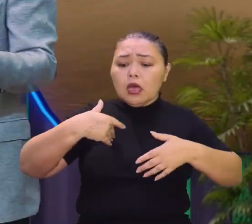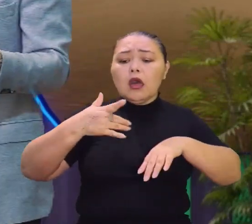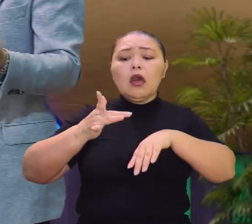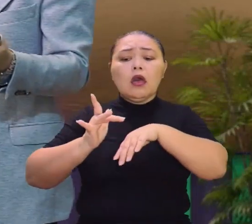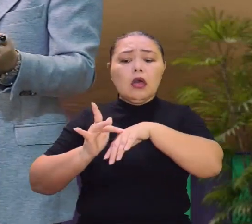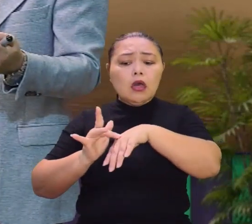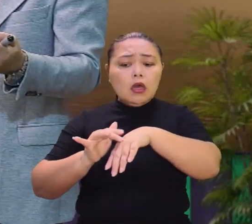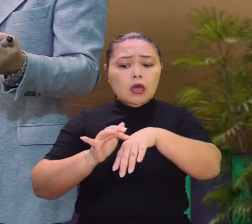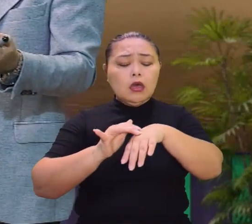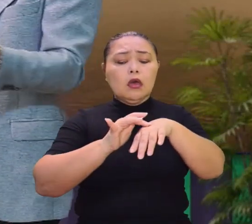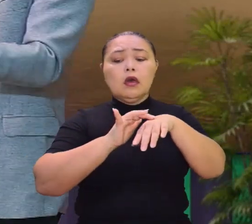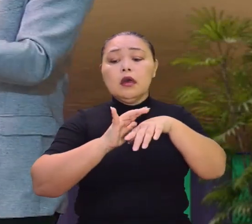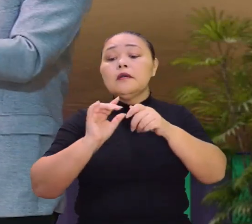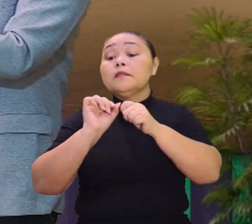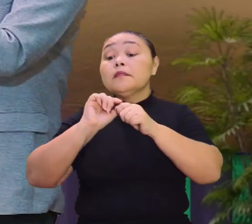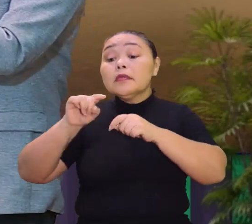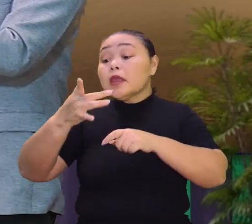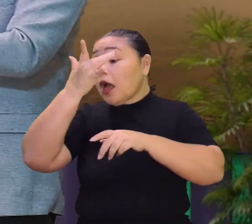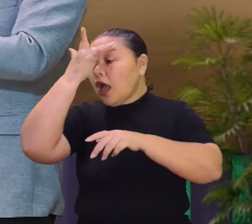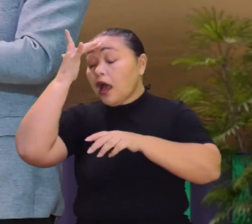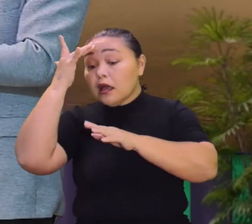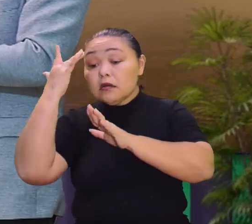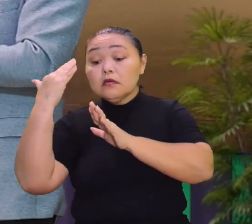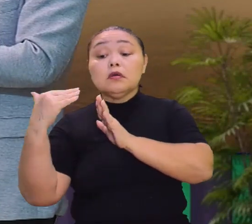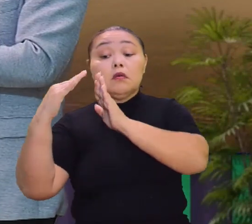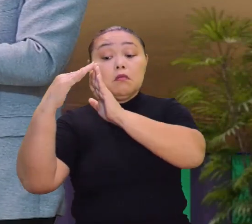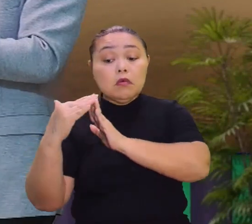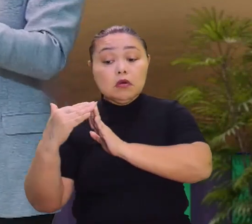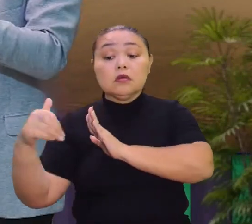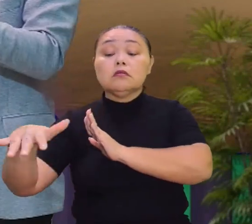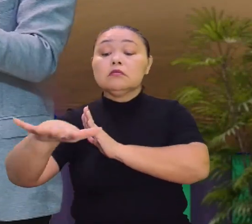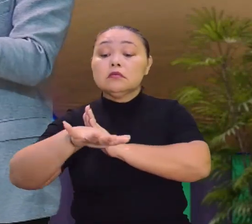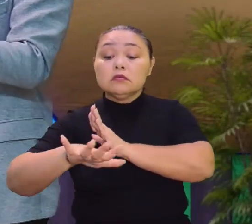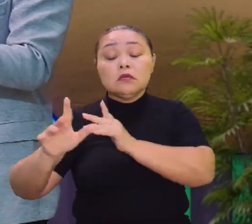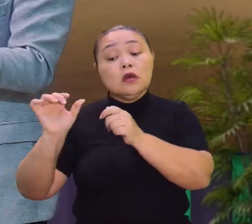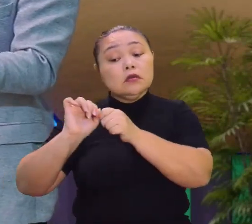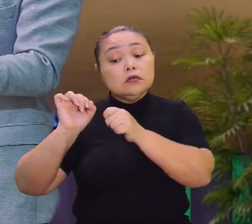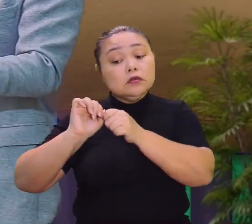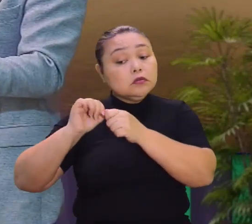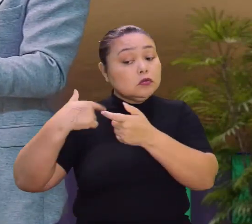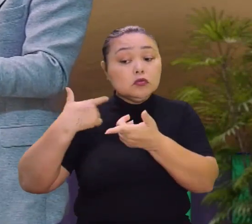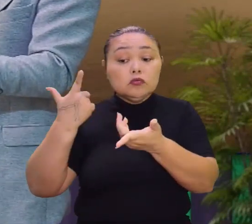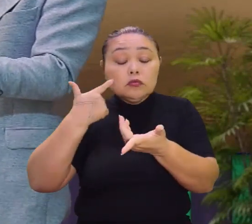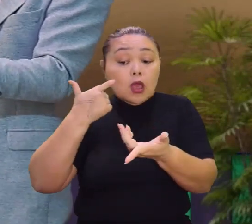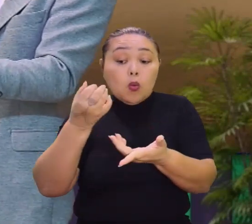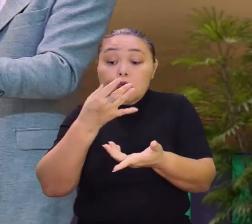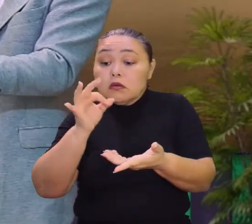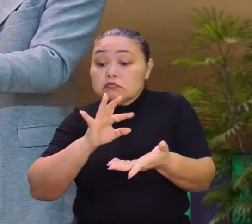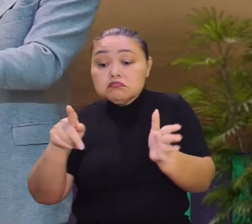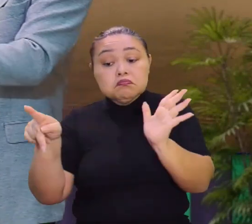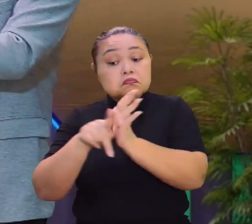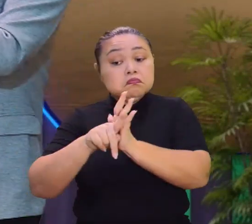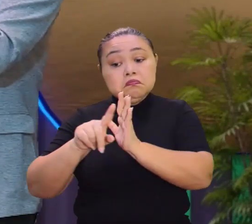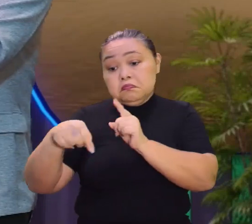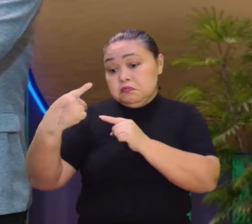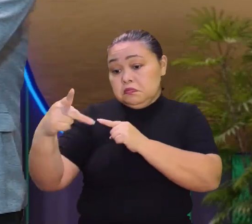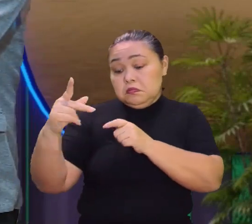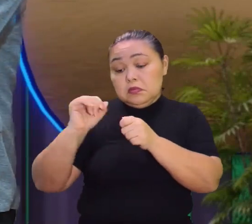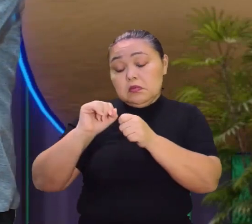aquelas pessoas daquela região ali não se beneficiaram daquele ouro. Exato. Isso, estamos dando só um exemplo. Muito bem. Isso pode